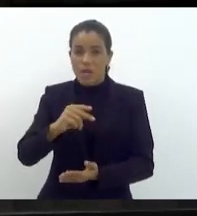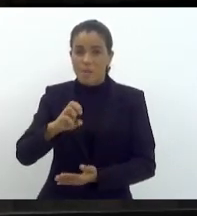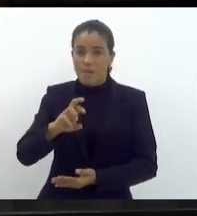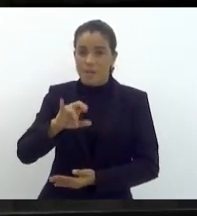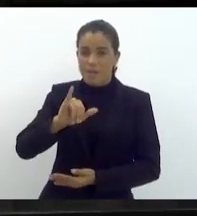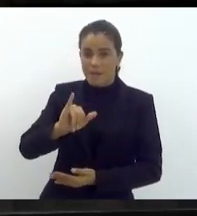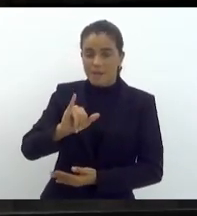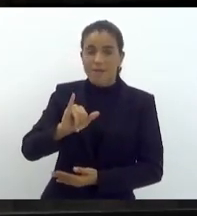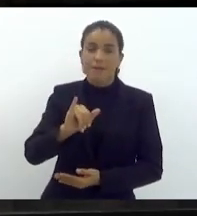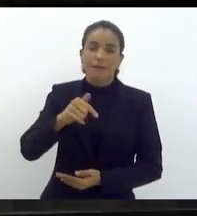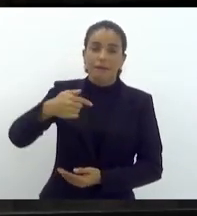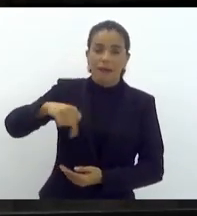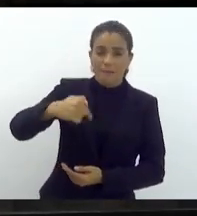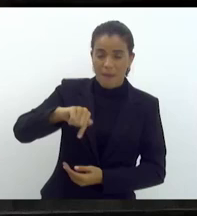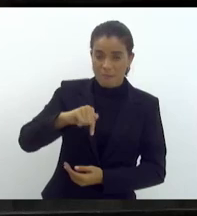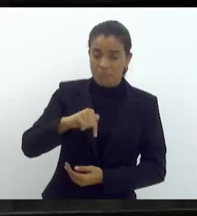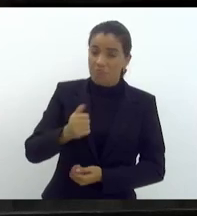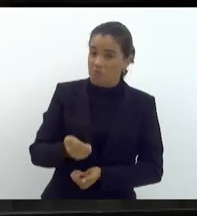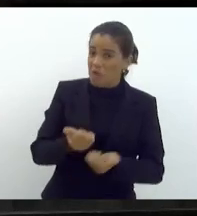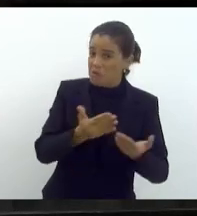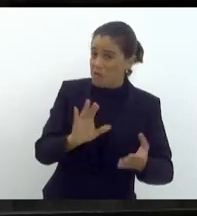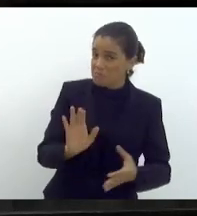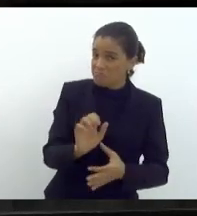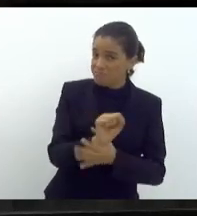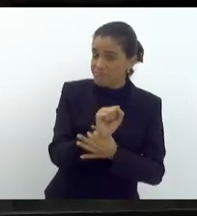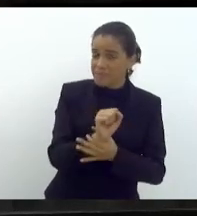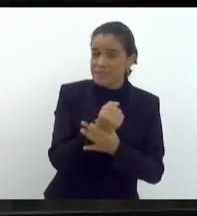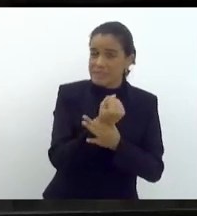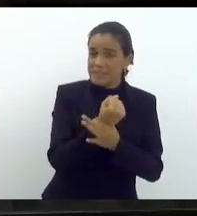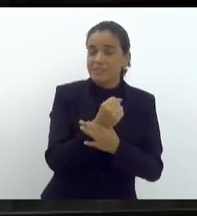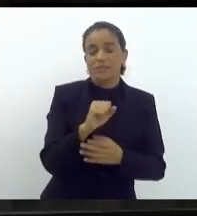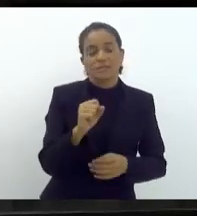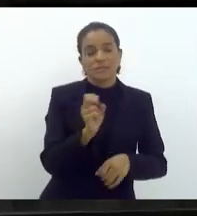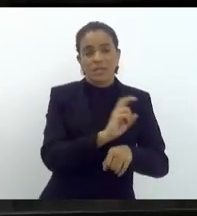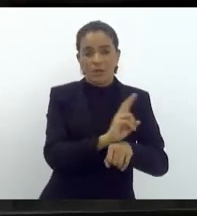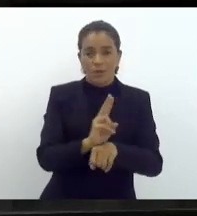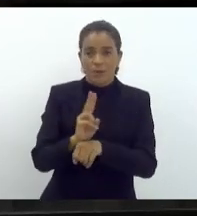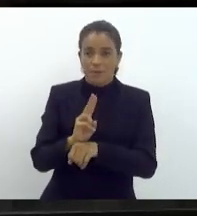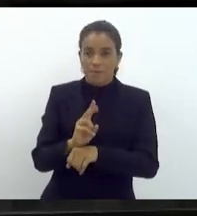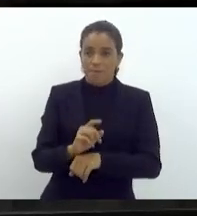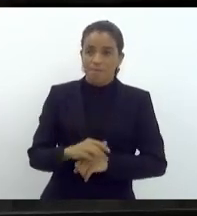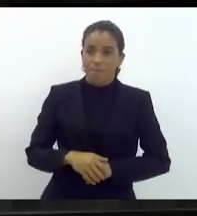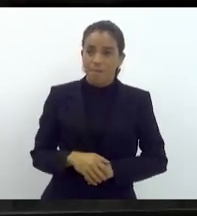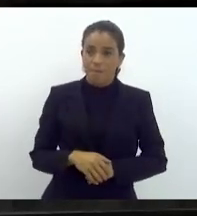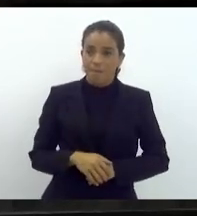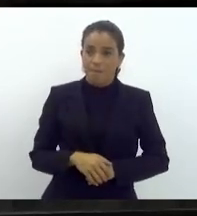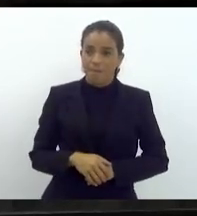que vai levar a segurança para aquela localidade, mas precisamos levar a cabine, mas também levar o efetivo.